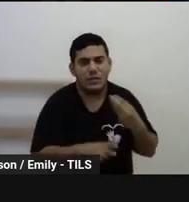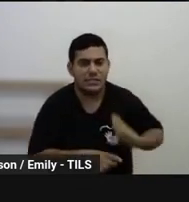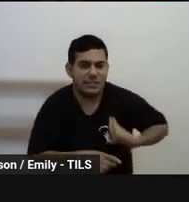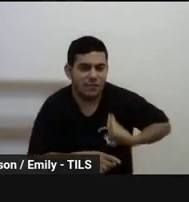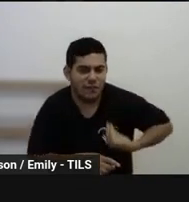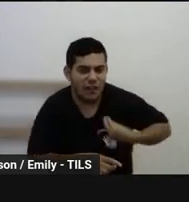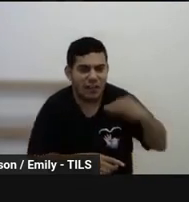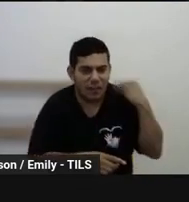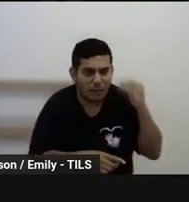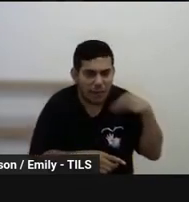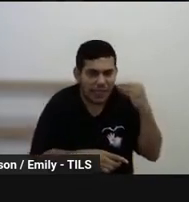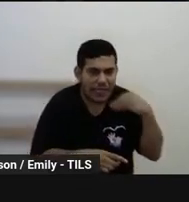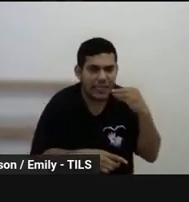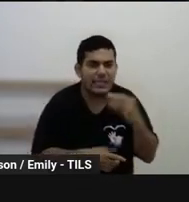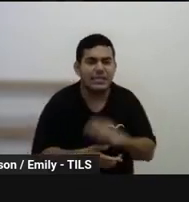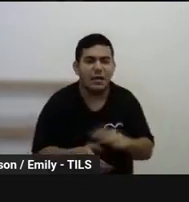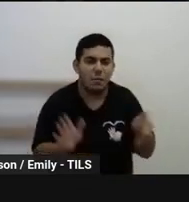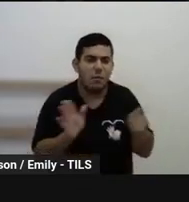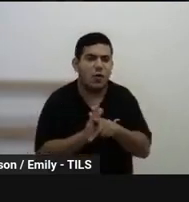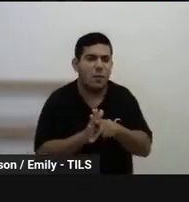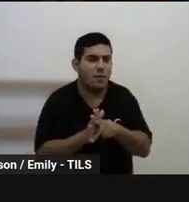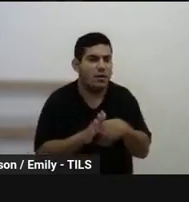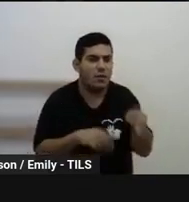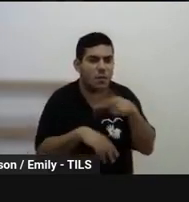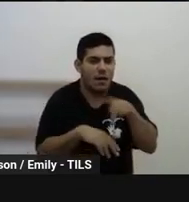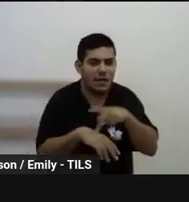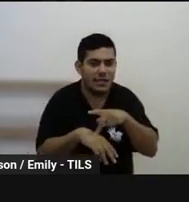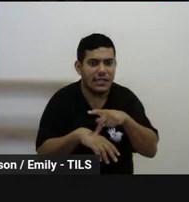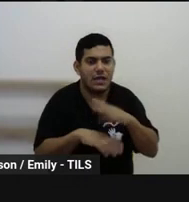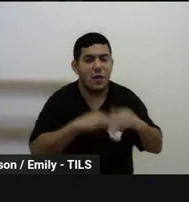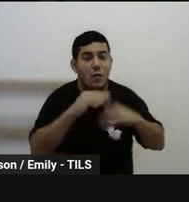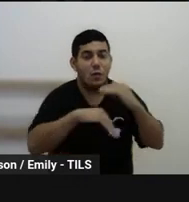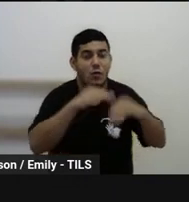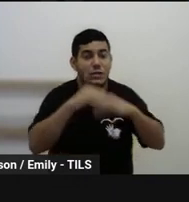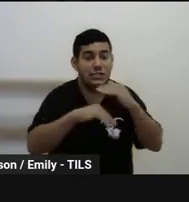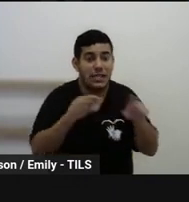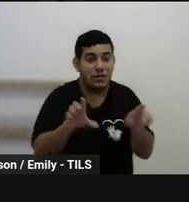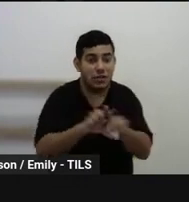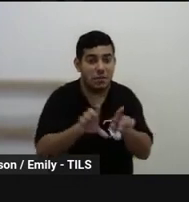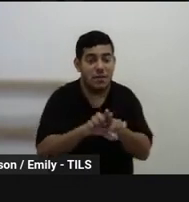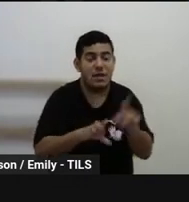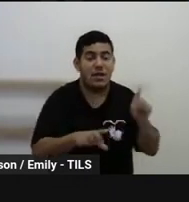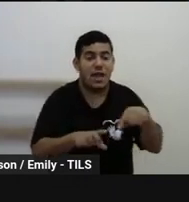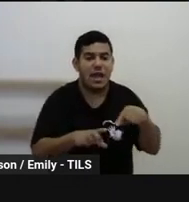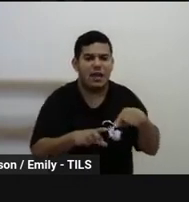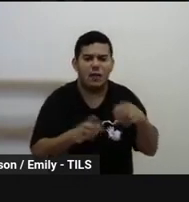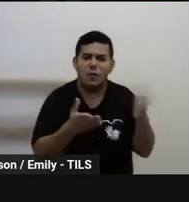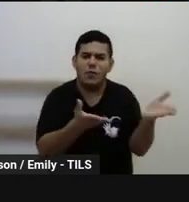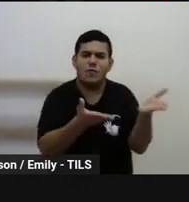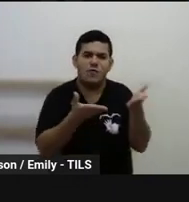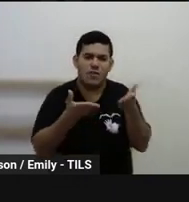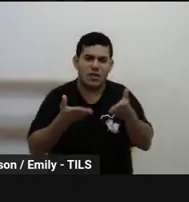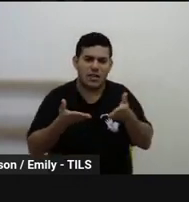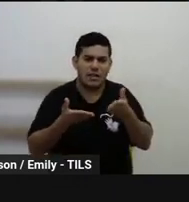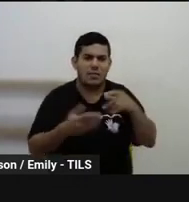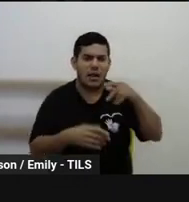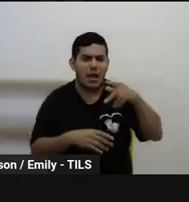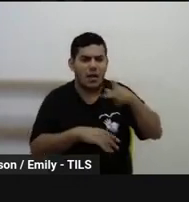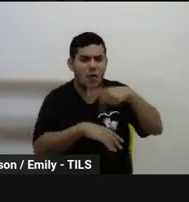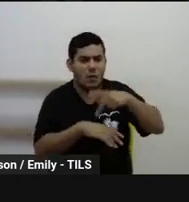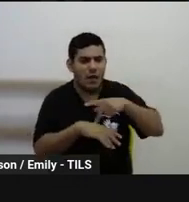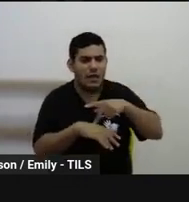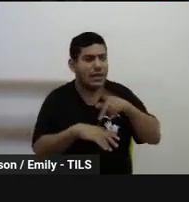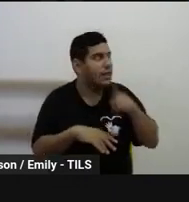desses povos, né? Talvez como foi esse processo de migração, como foi vir para um outro país, essa